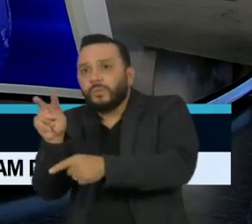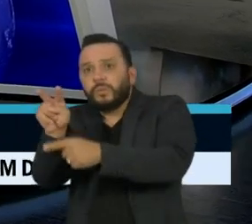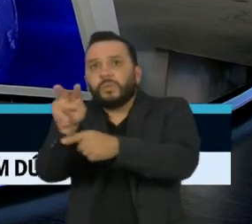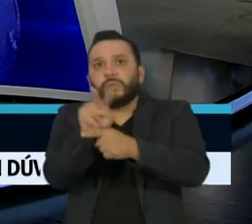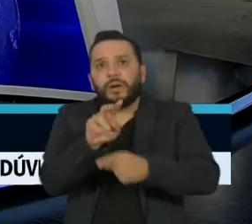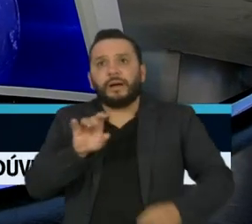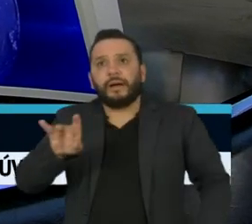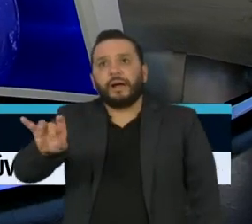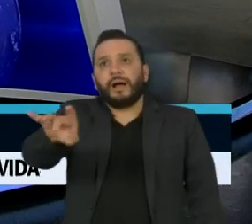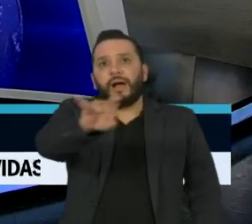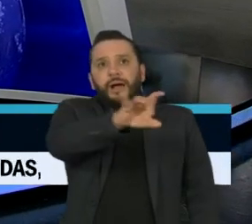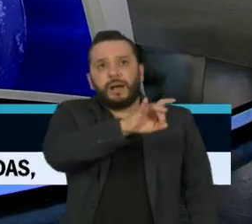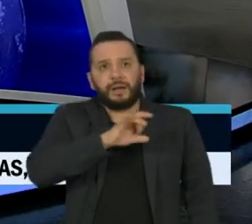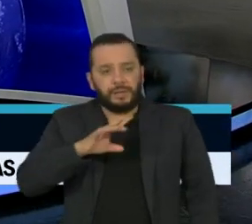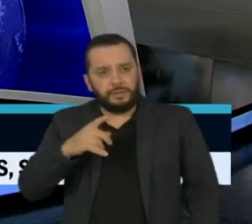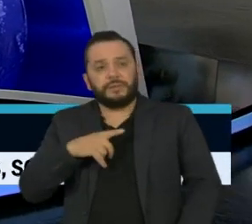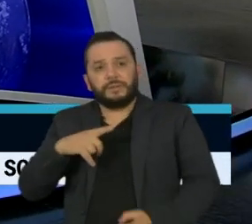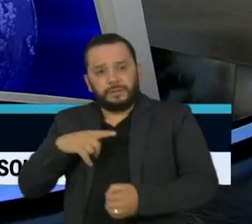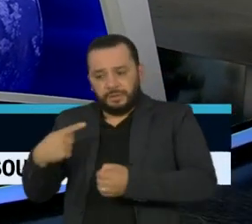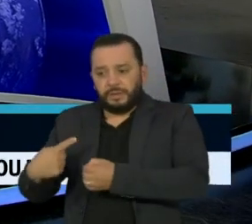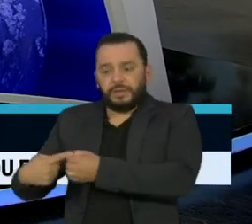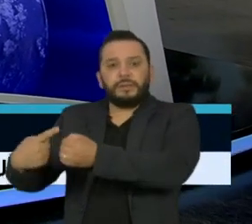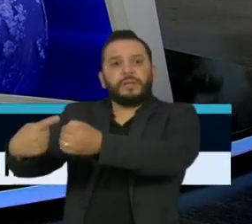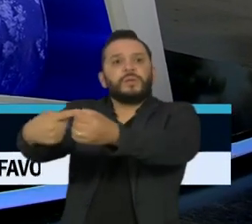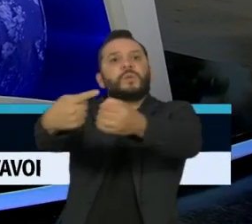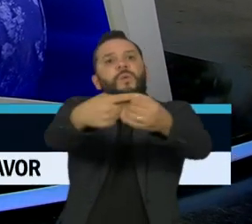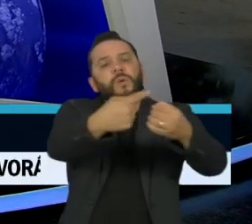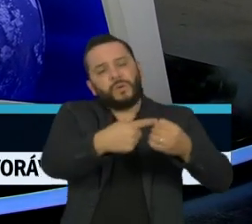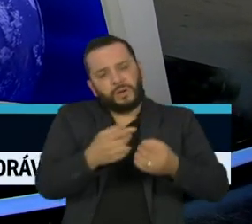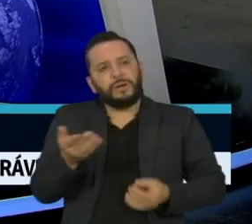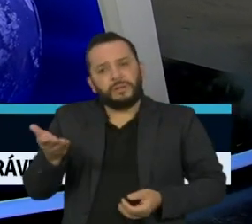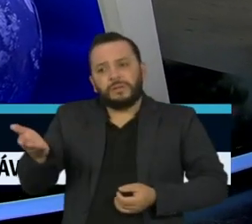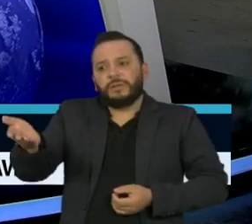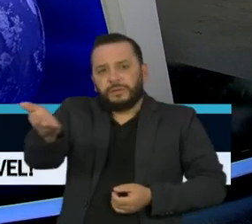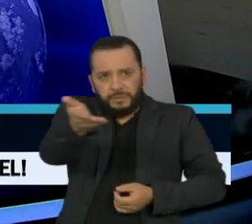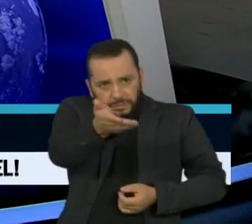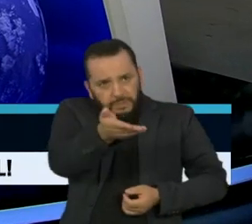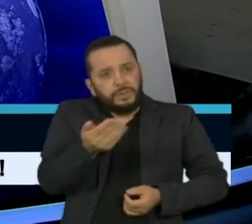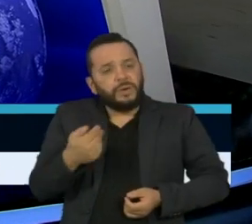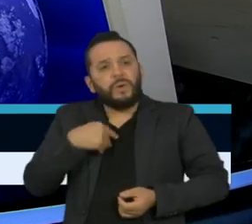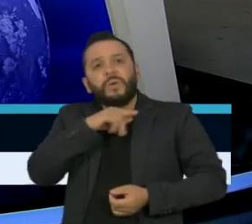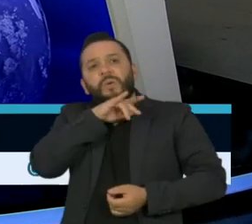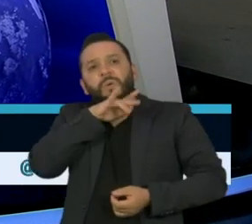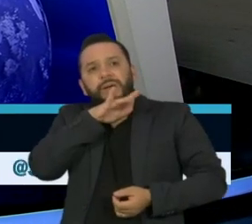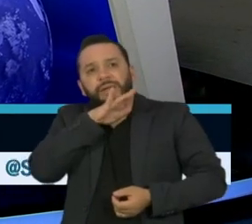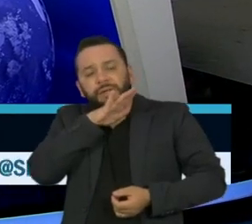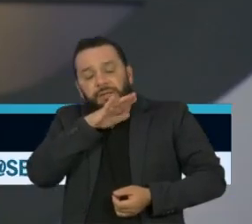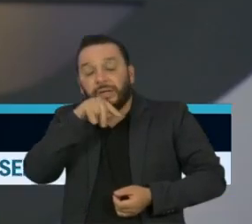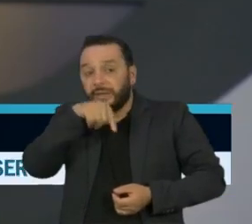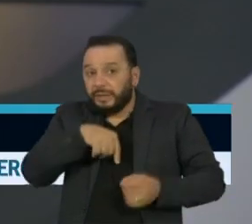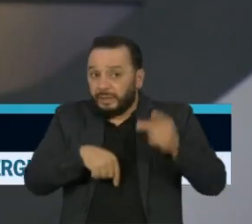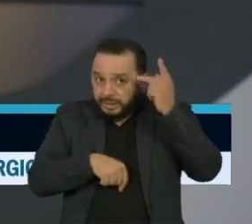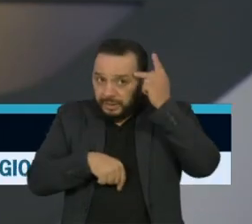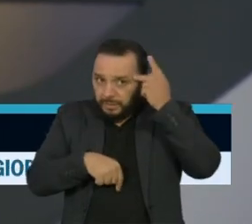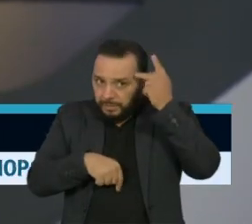O interior está numa situação ruim. A capital consegue respirar. É essa a conclusão.